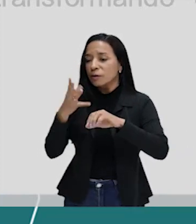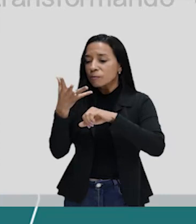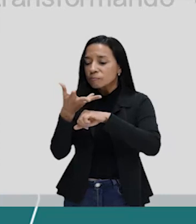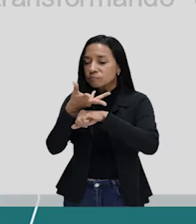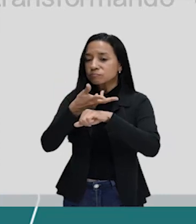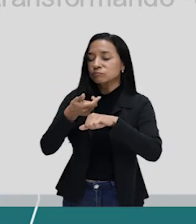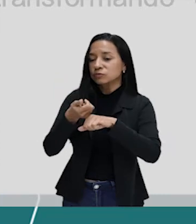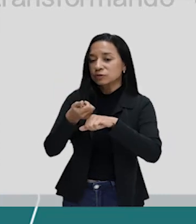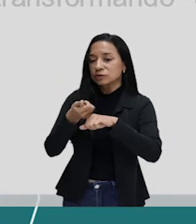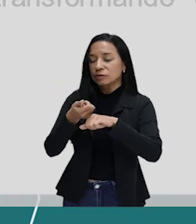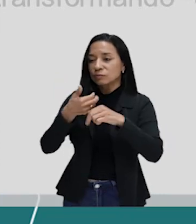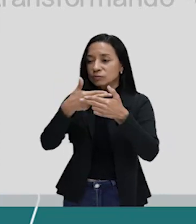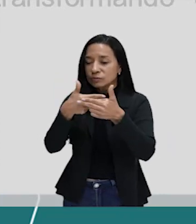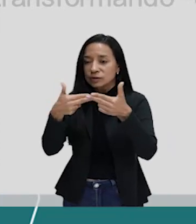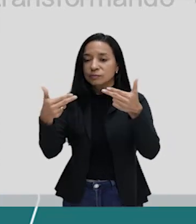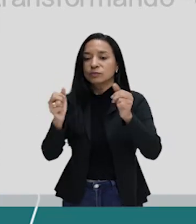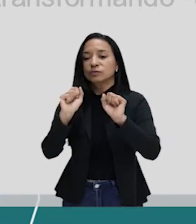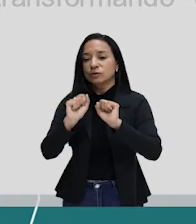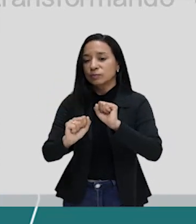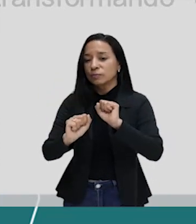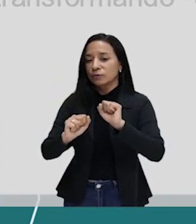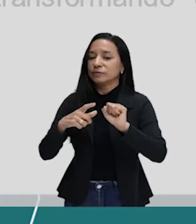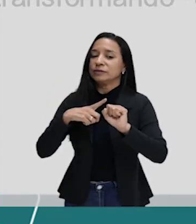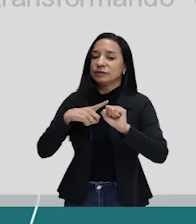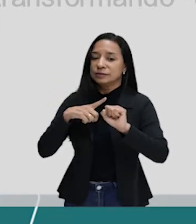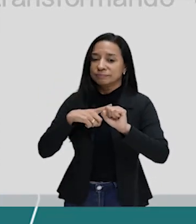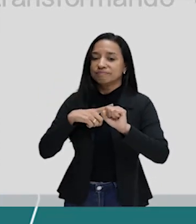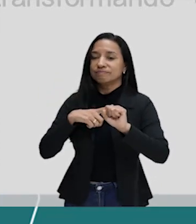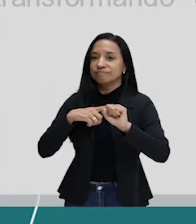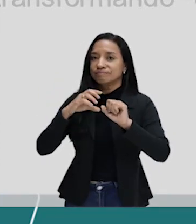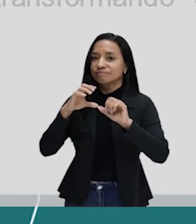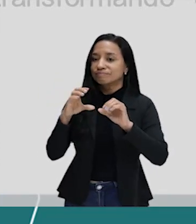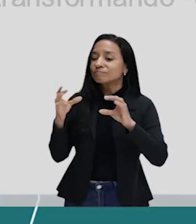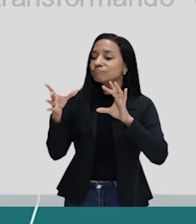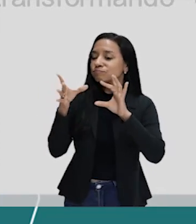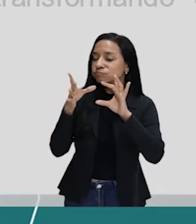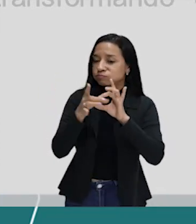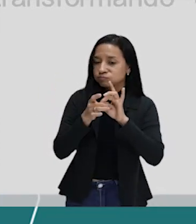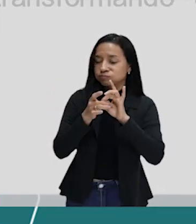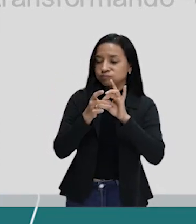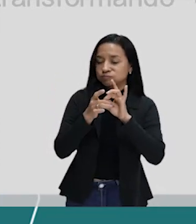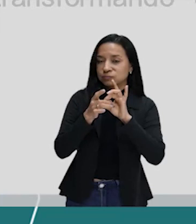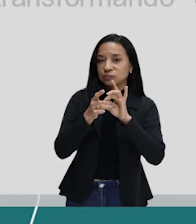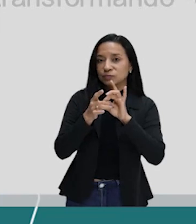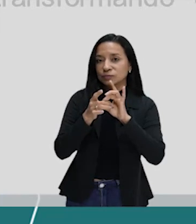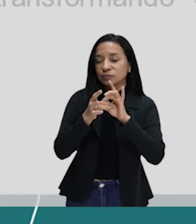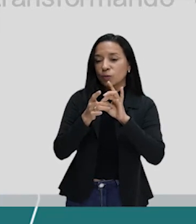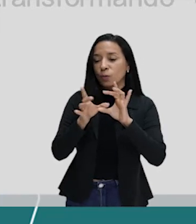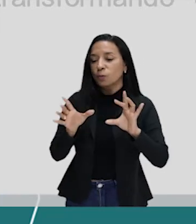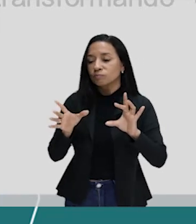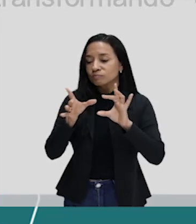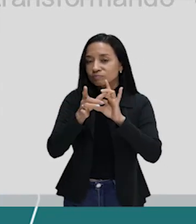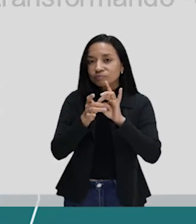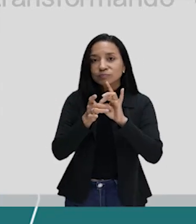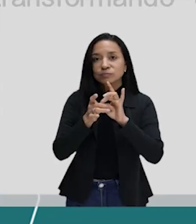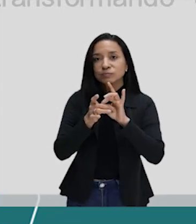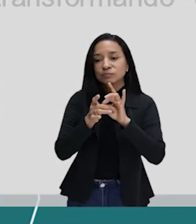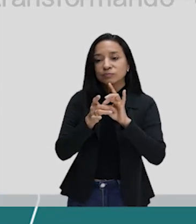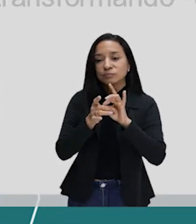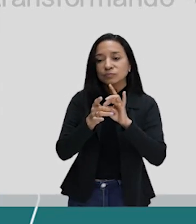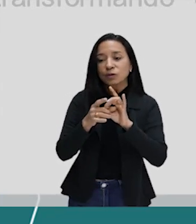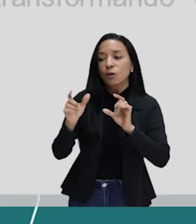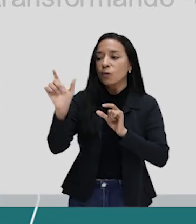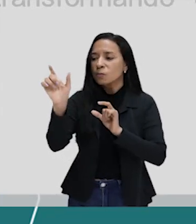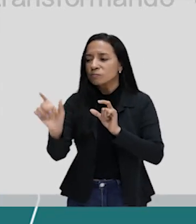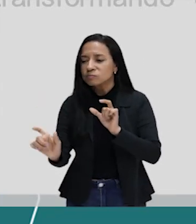são elementos que podem estabelecer uma conexão indissociável. Quer dizer, não dá para falar só